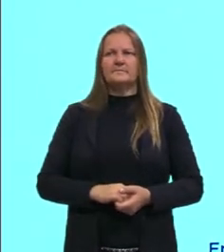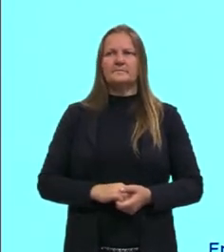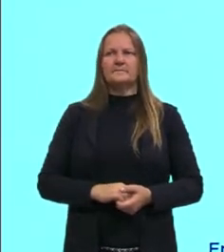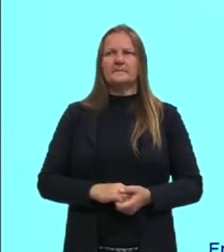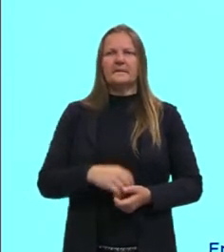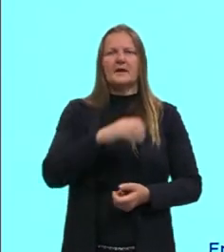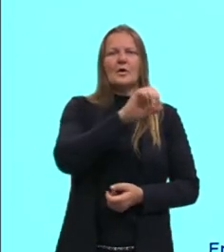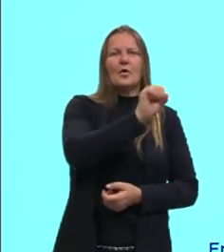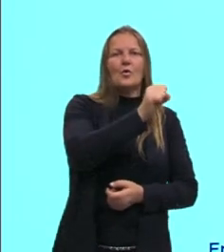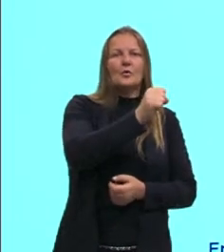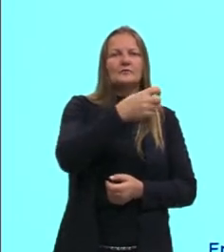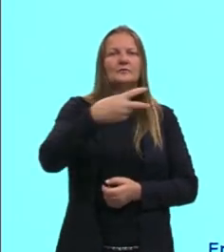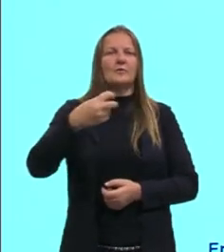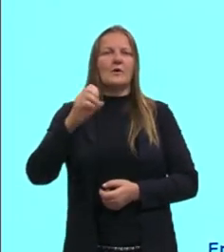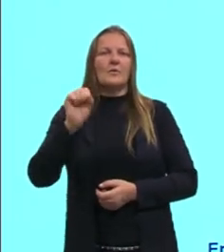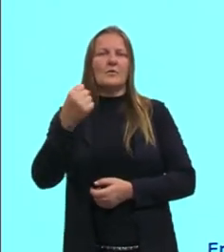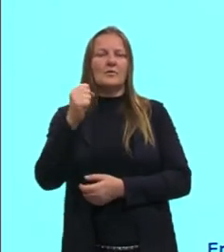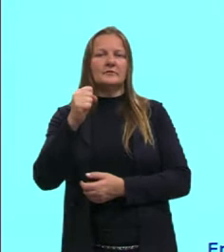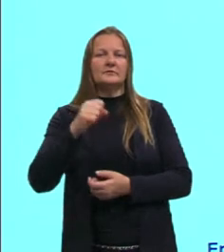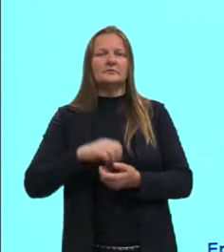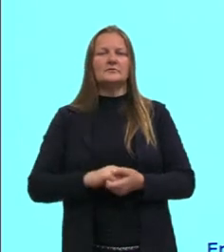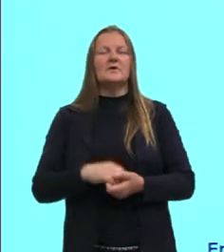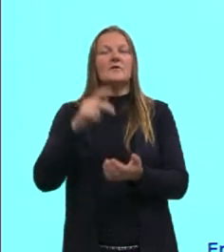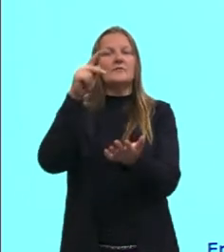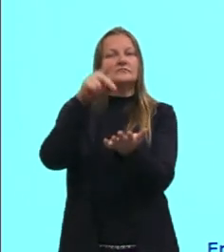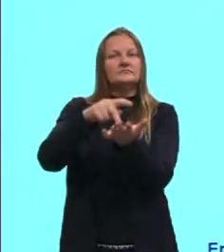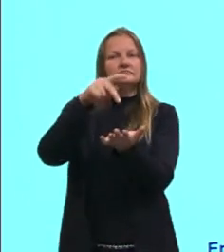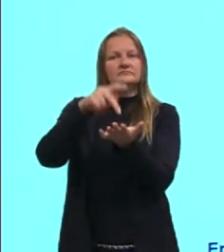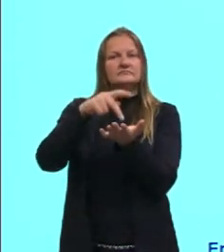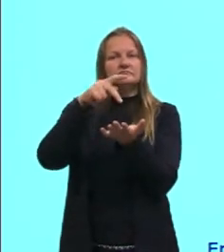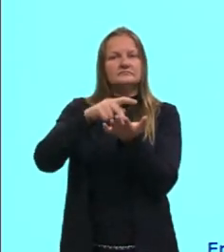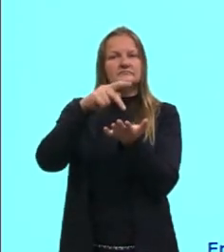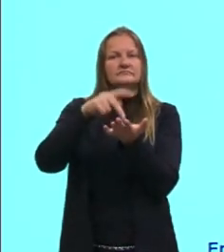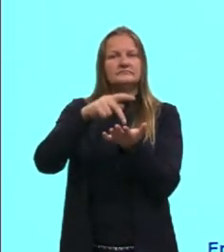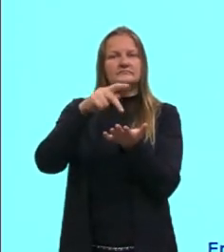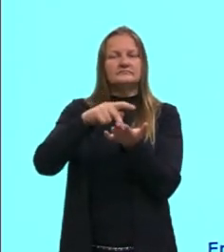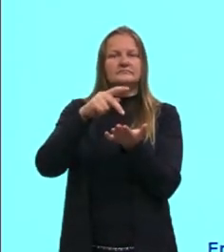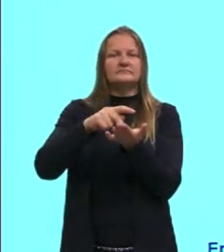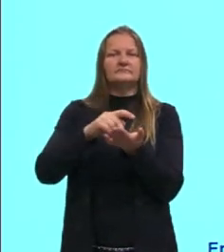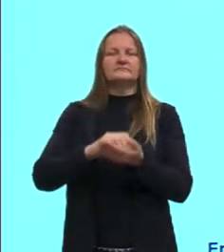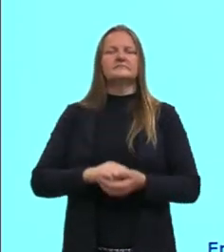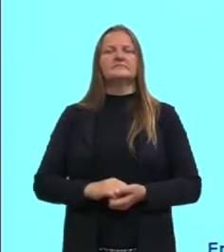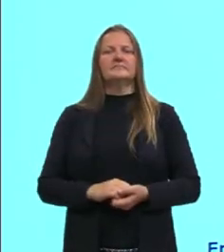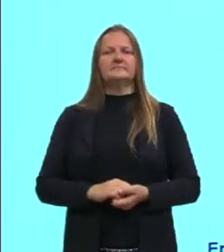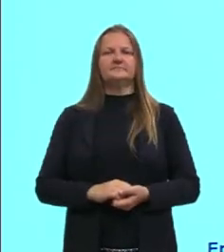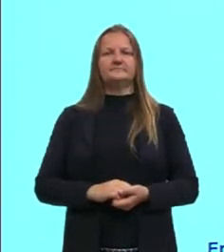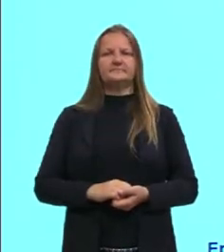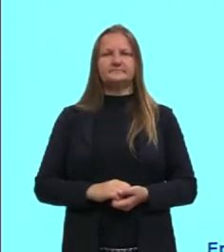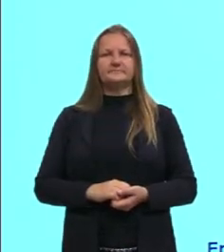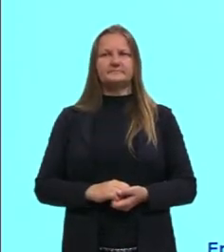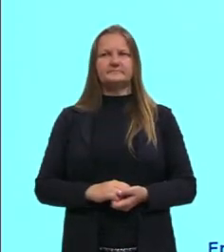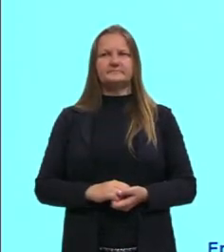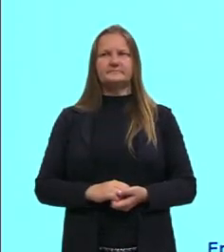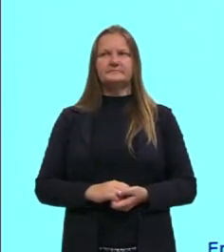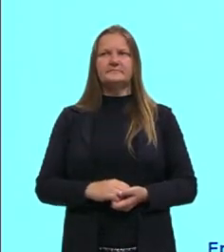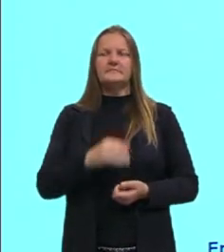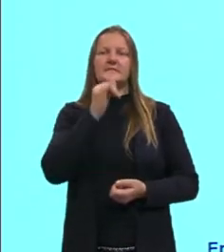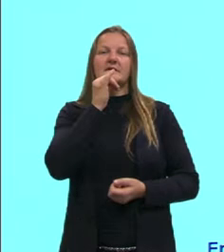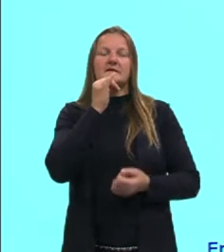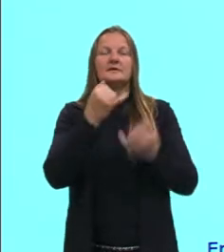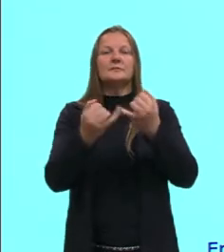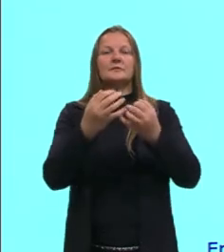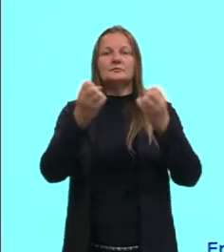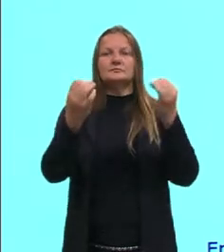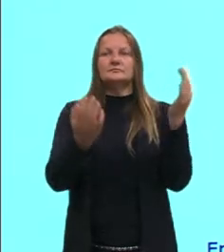aqui eu tenho uma igualdade. Torna, então, a nossa proposição verdadeira. E agora,